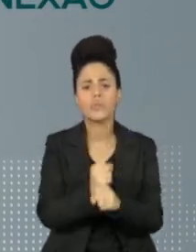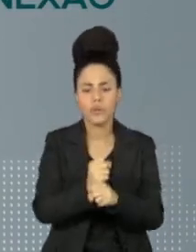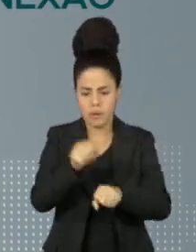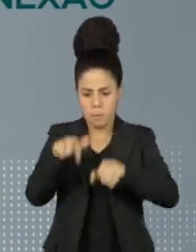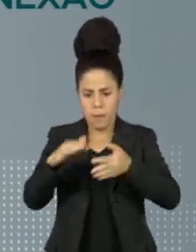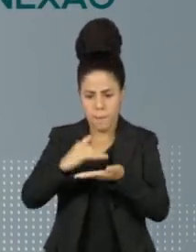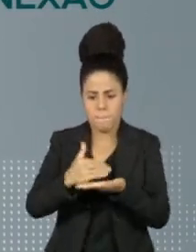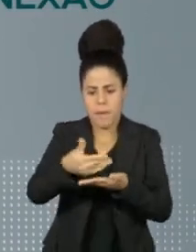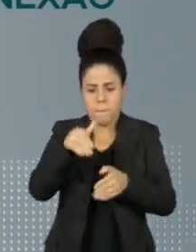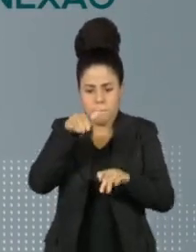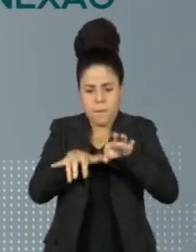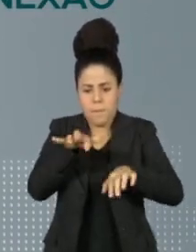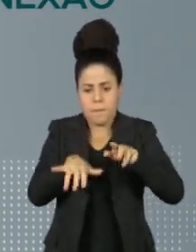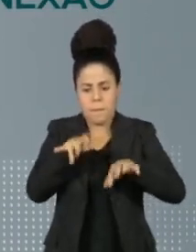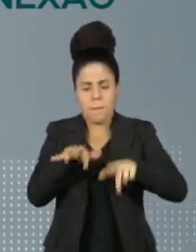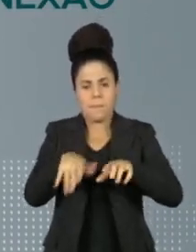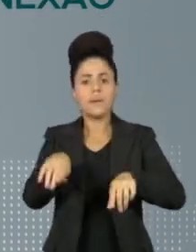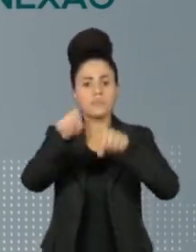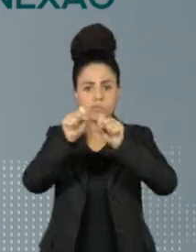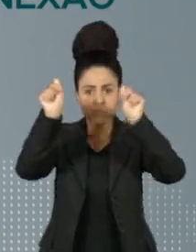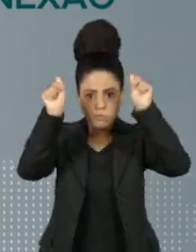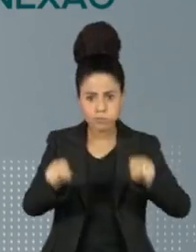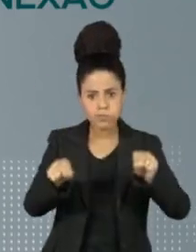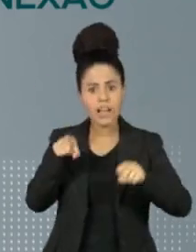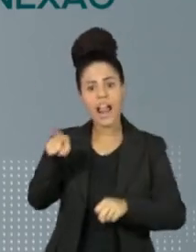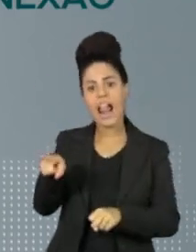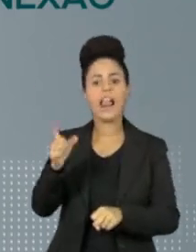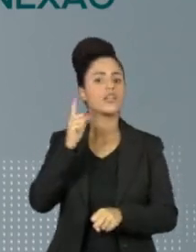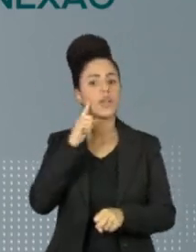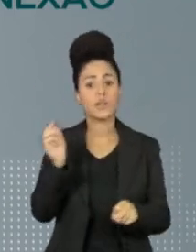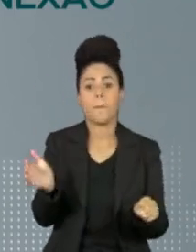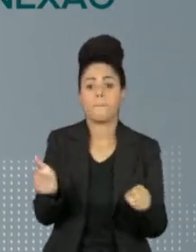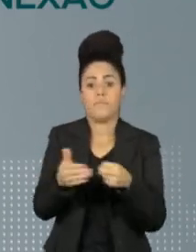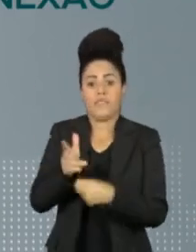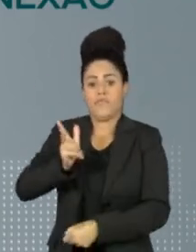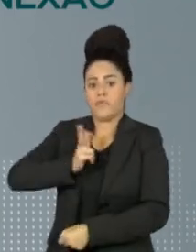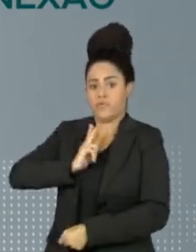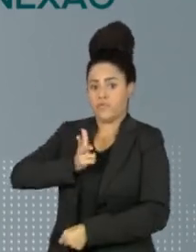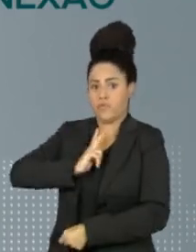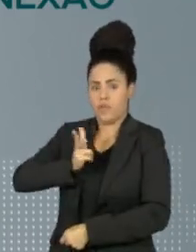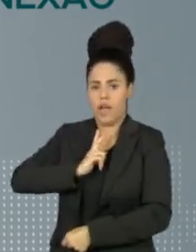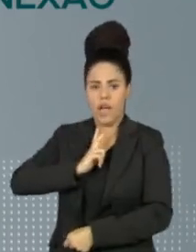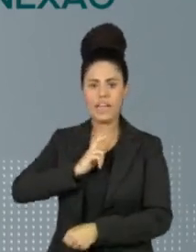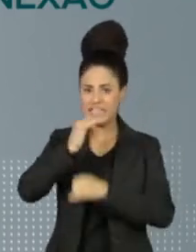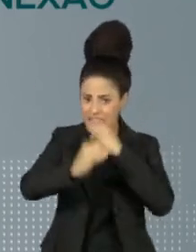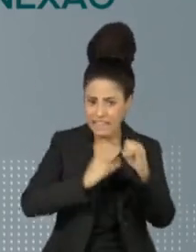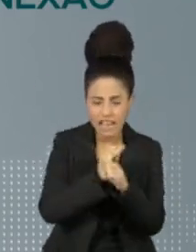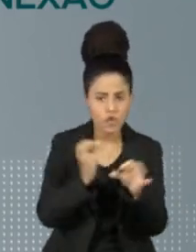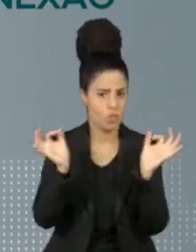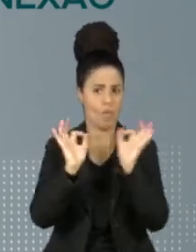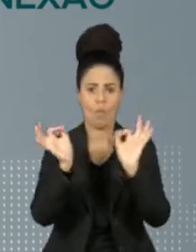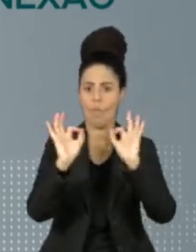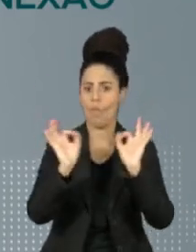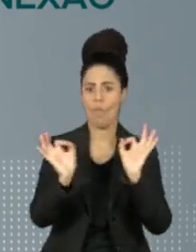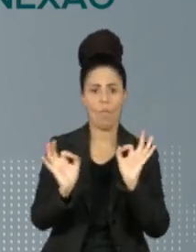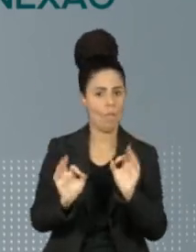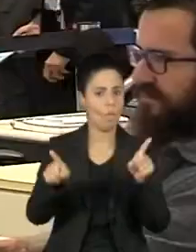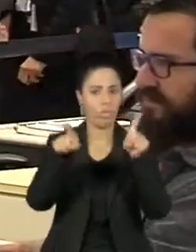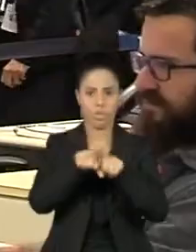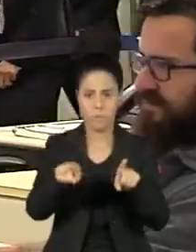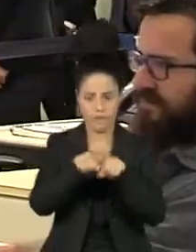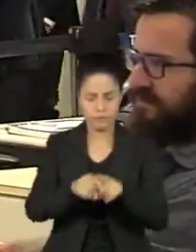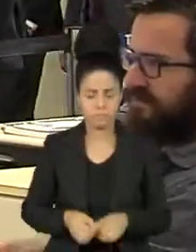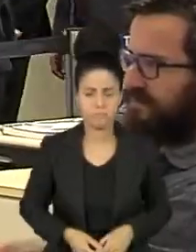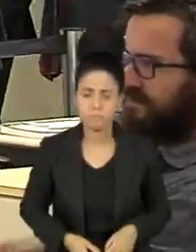computador no centro de processamento de dados da corte em uma rede privada, também sem conexão com a internet e criptografada.